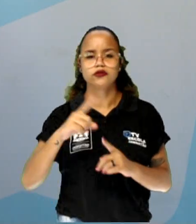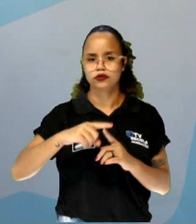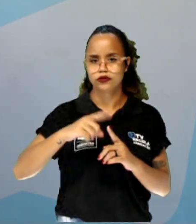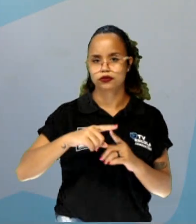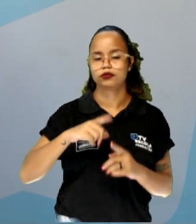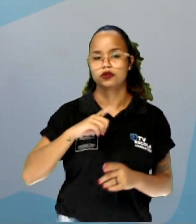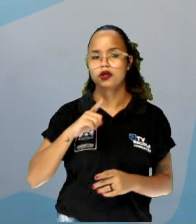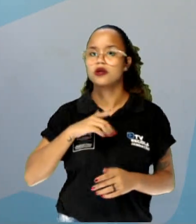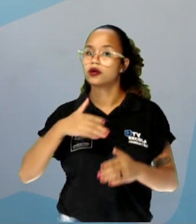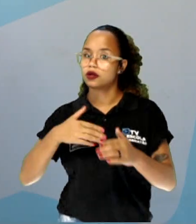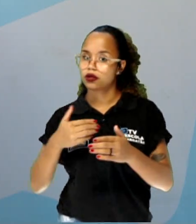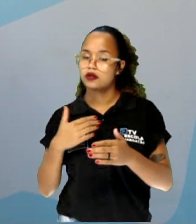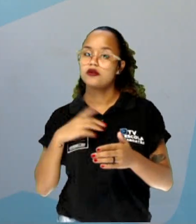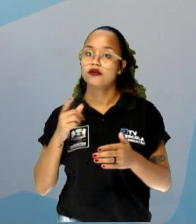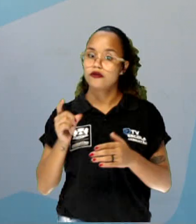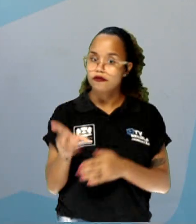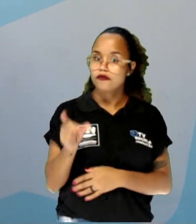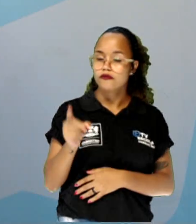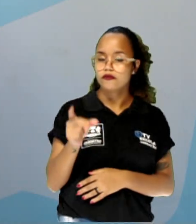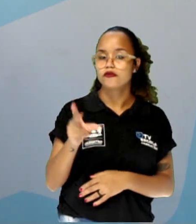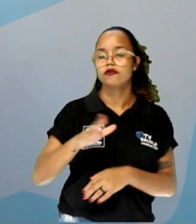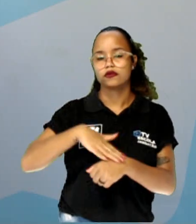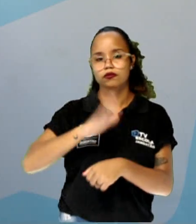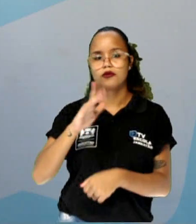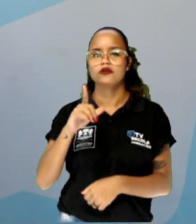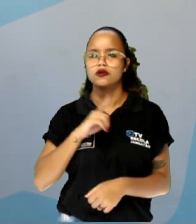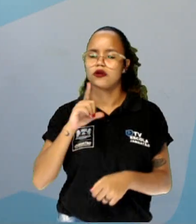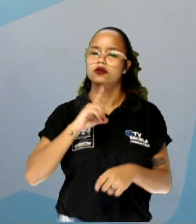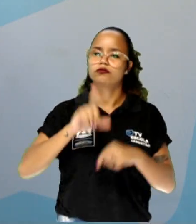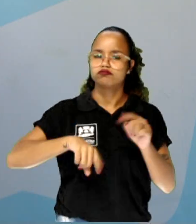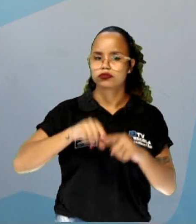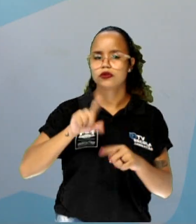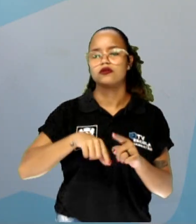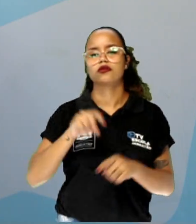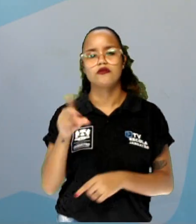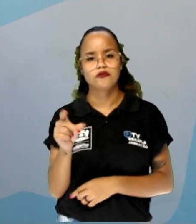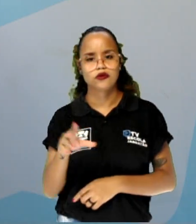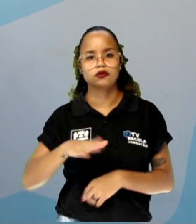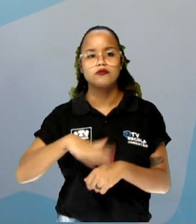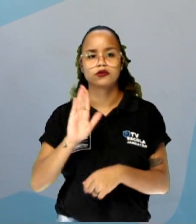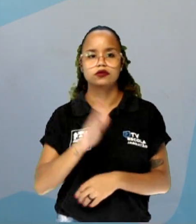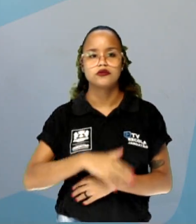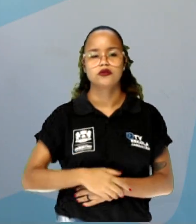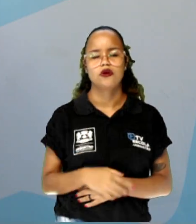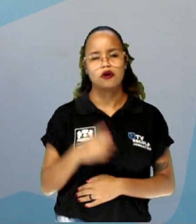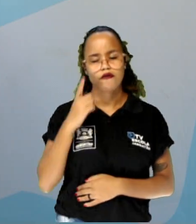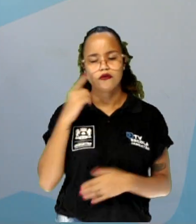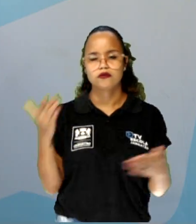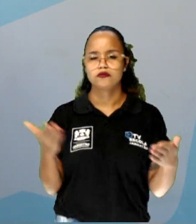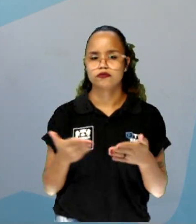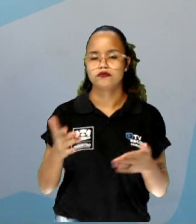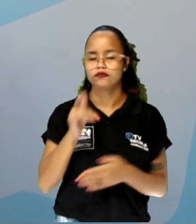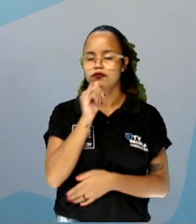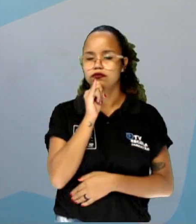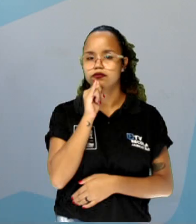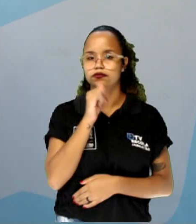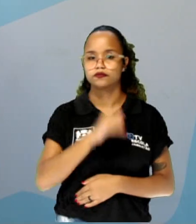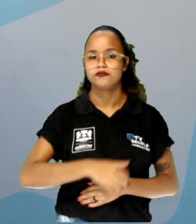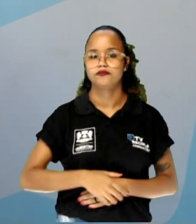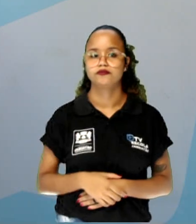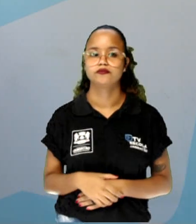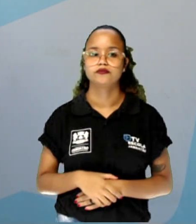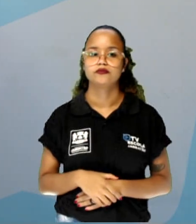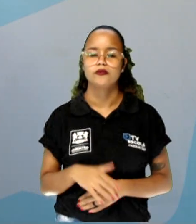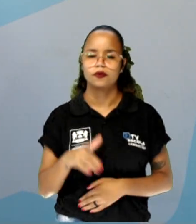maior saída, né? Sempre tem um determinado produto que sai mais. Então, vamos ver uma situação aí, A gente vai